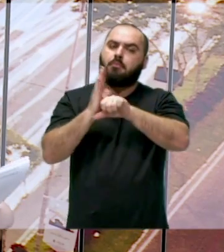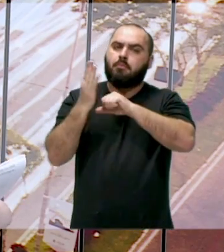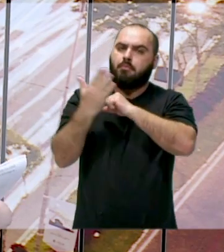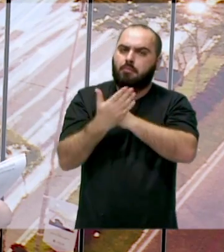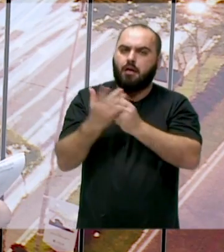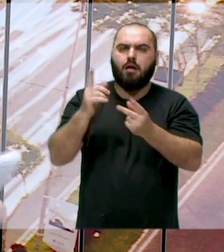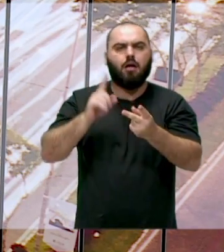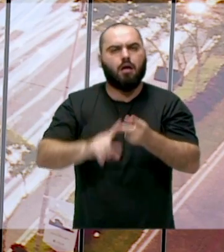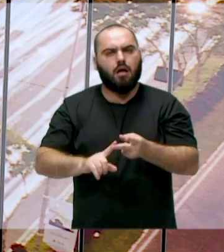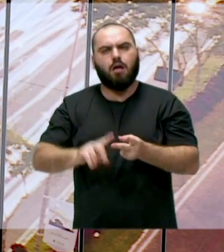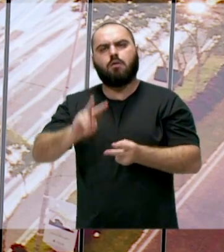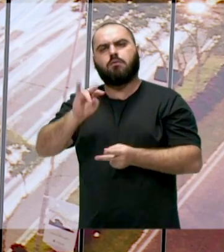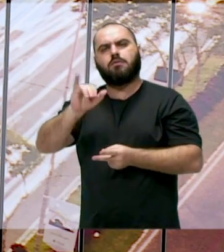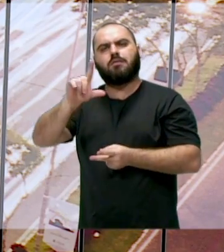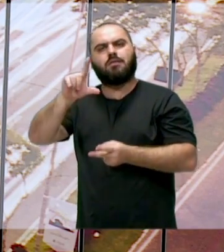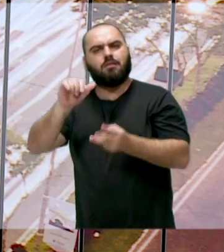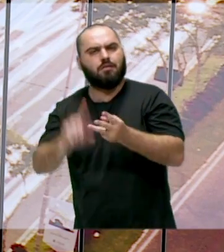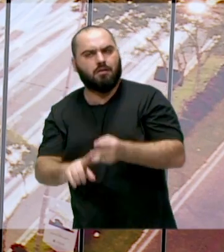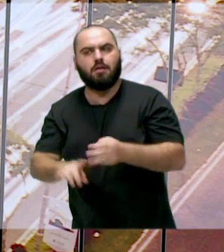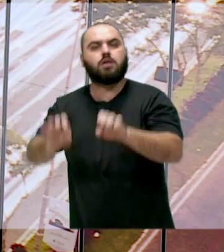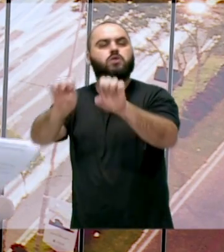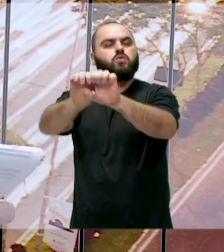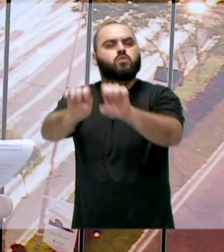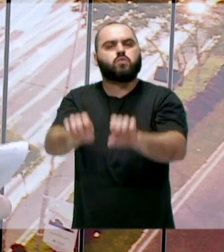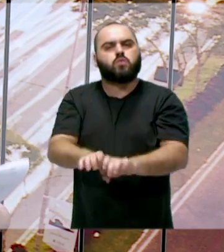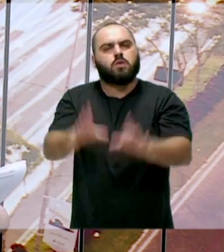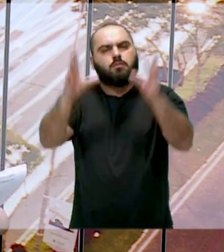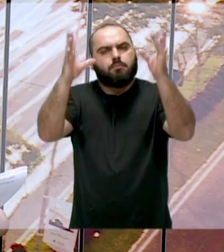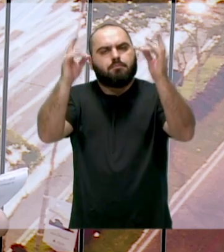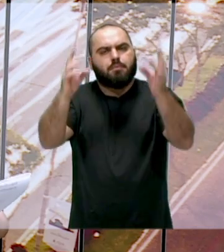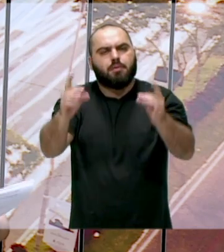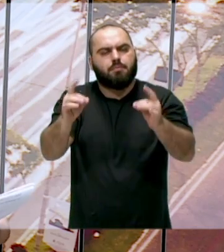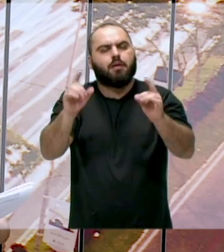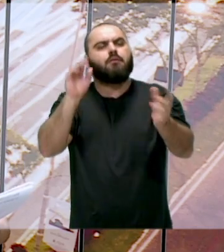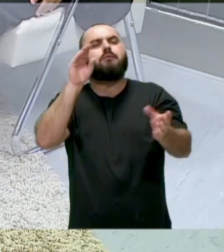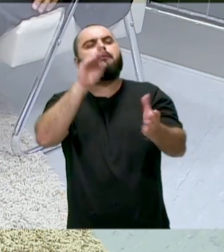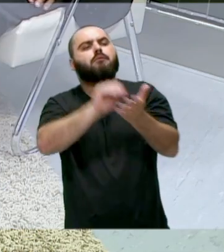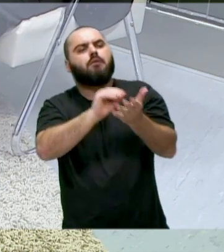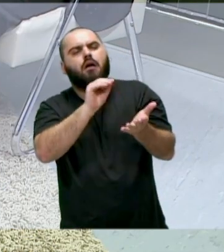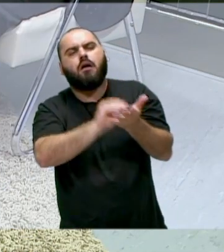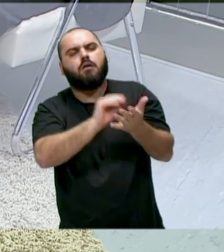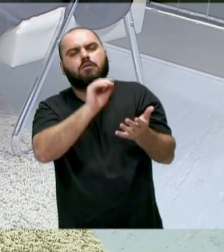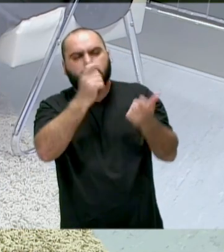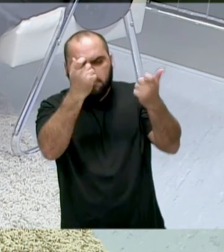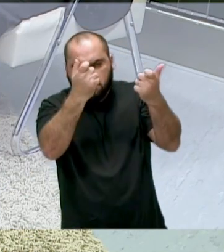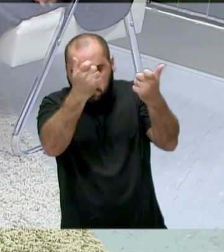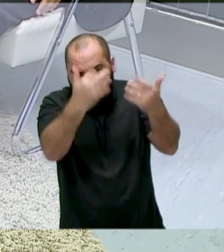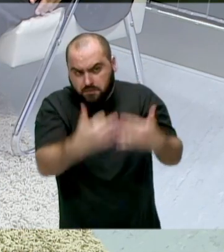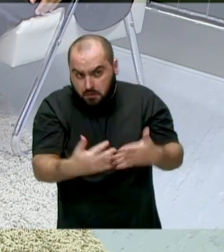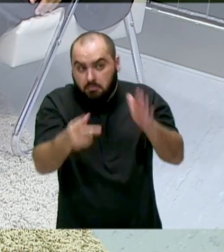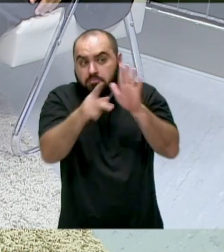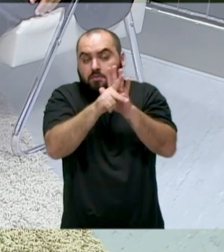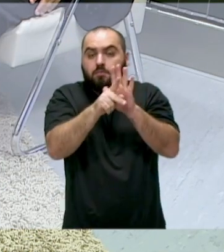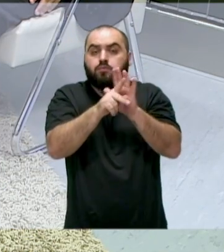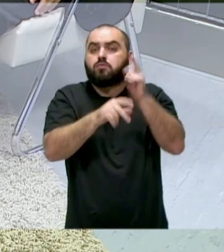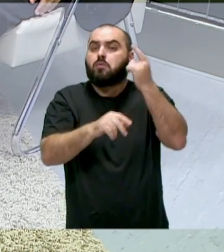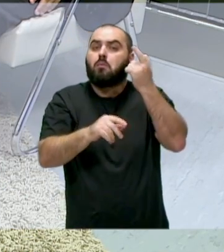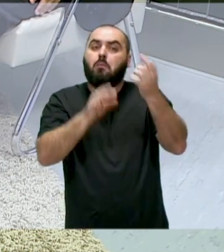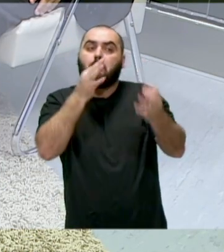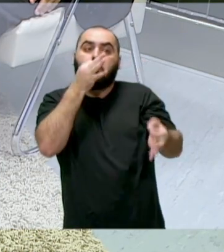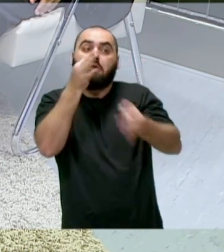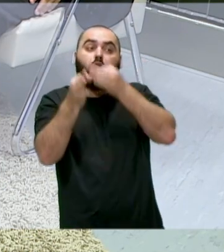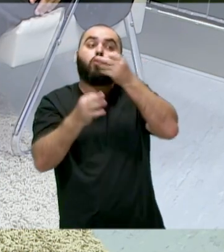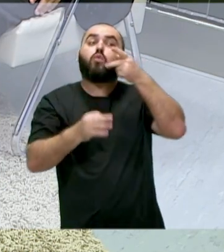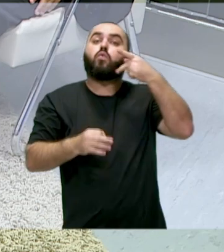vilas, infraestrutura, o que tem, o que falta. Eu queria que o senhor comentasse um pouquinho primeiro sobre os potenciais que